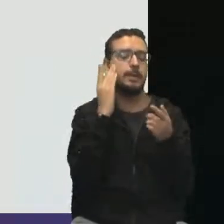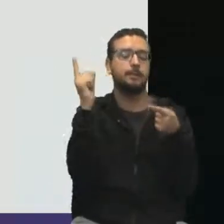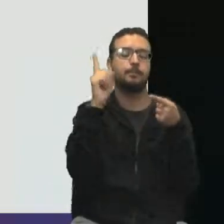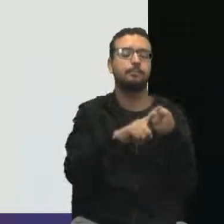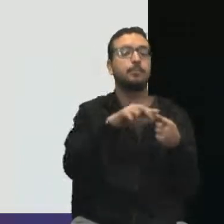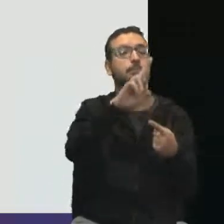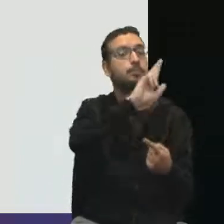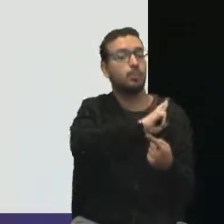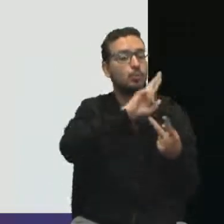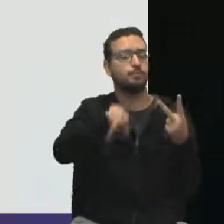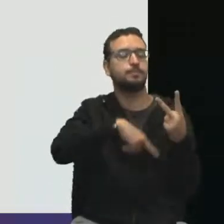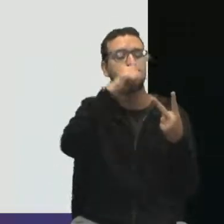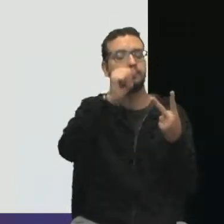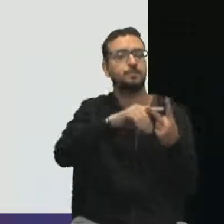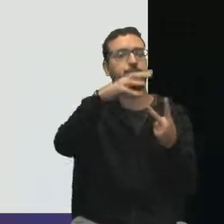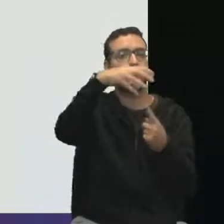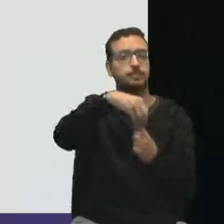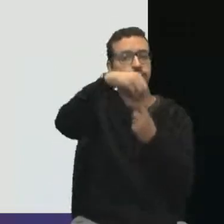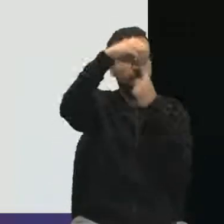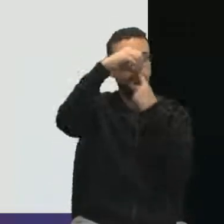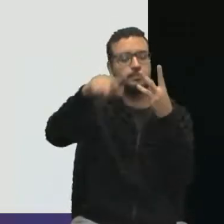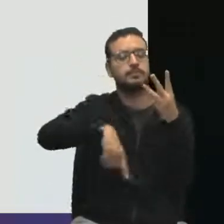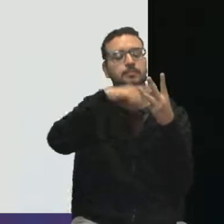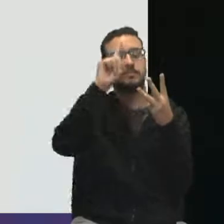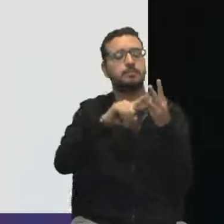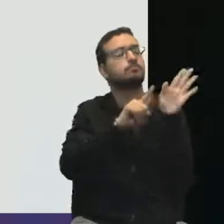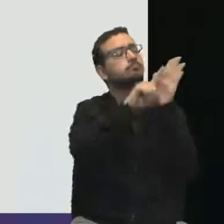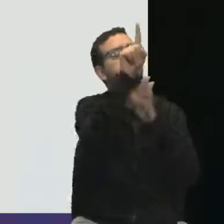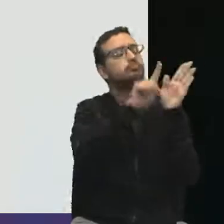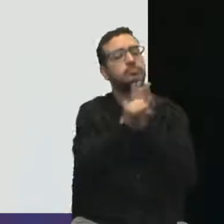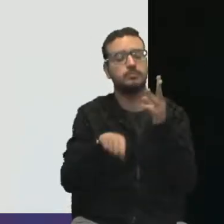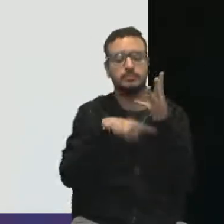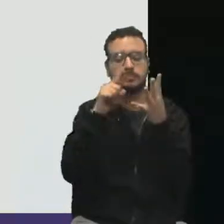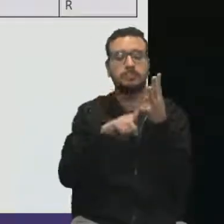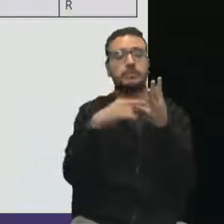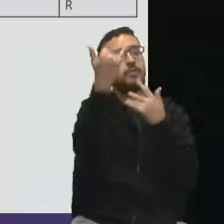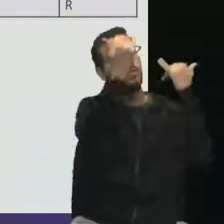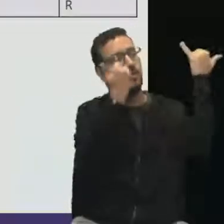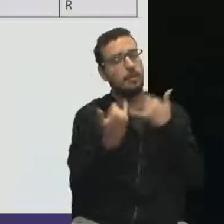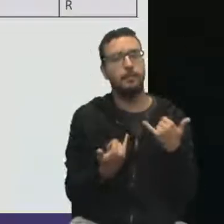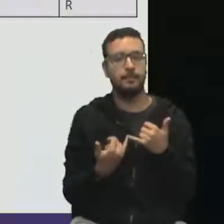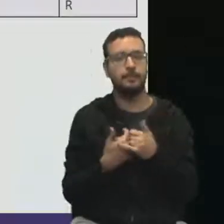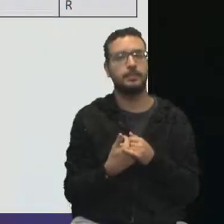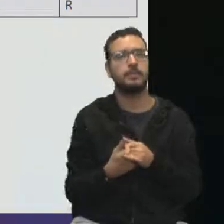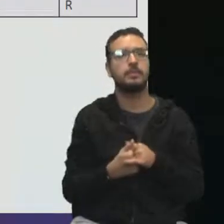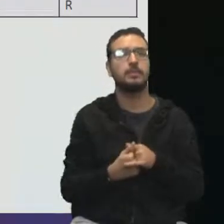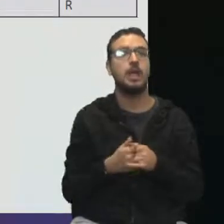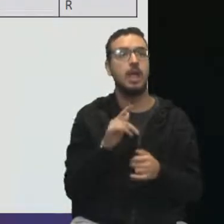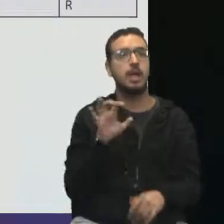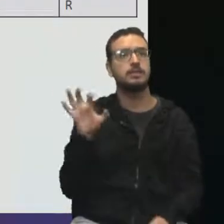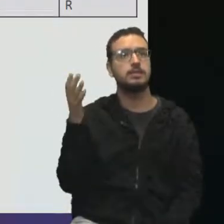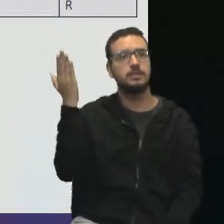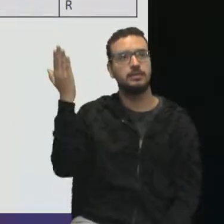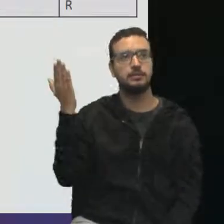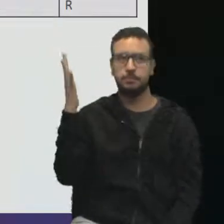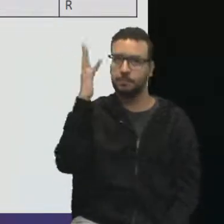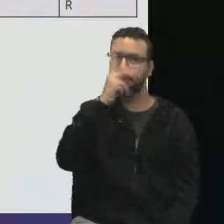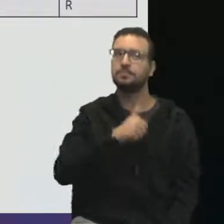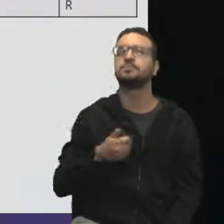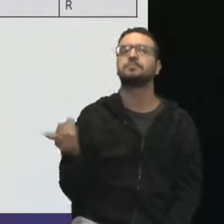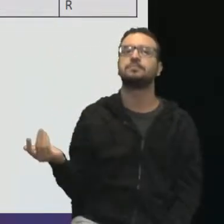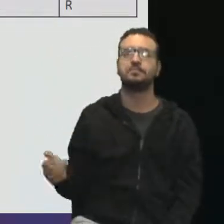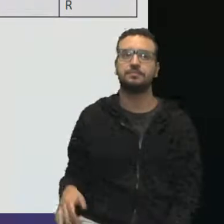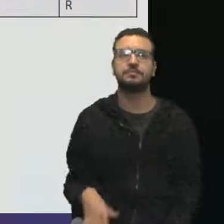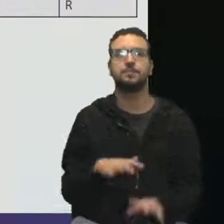responsáveis, autoridades, consultados e informados. E ficou desse formato. Ficou muito bonitinha,